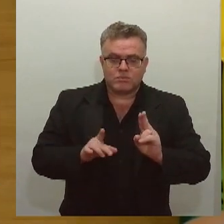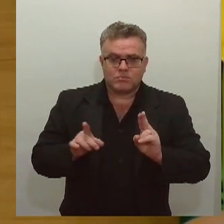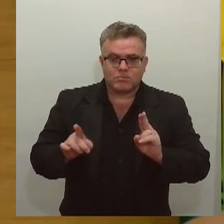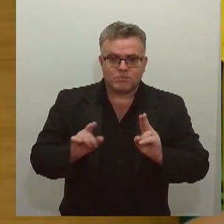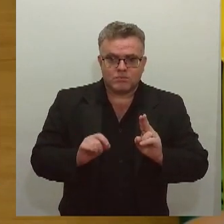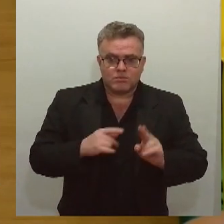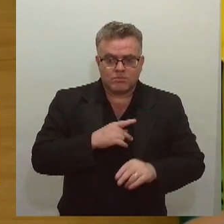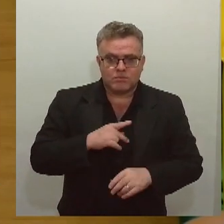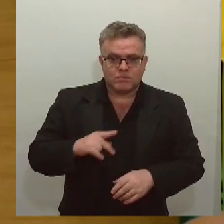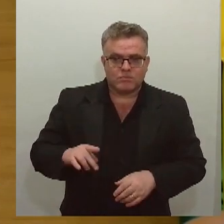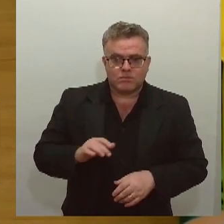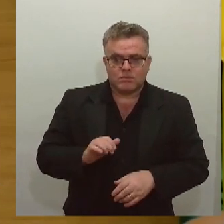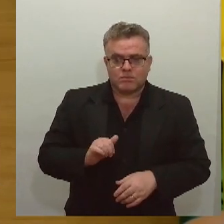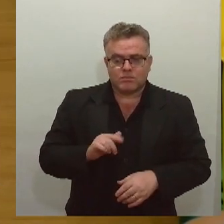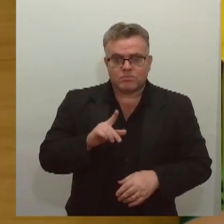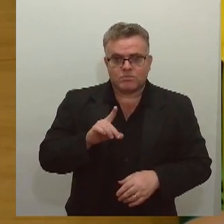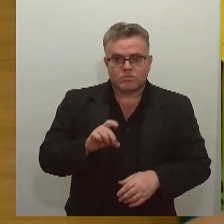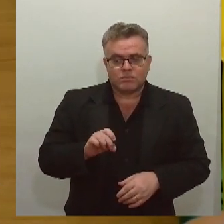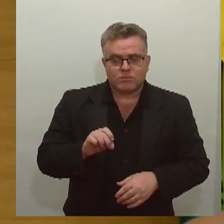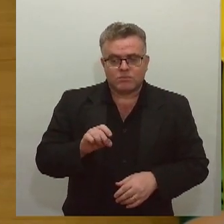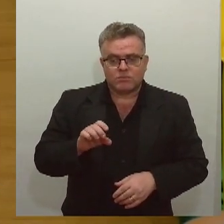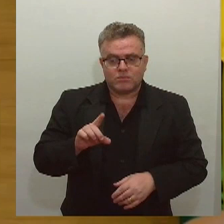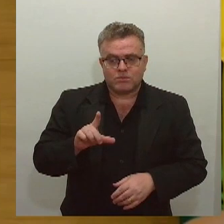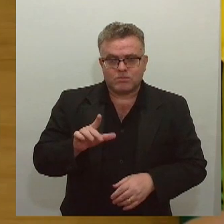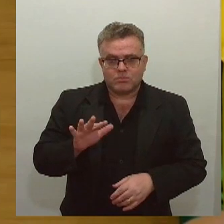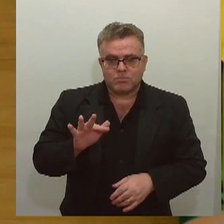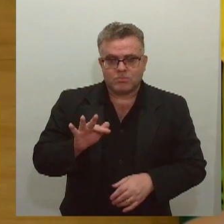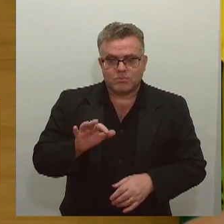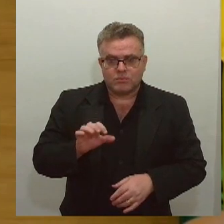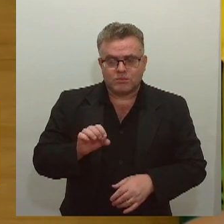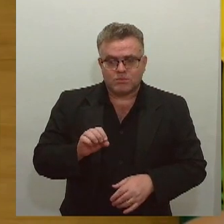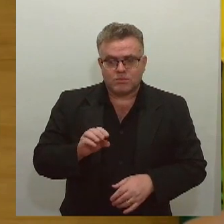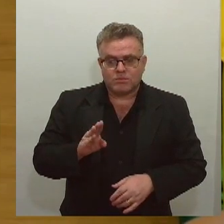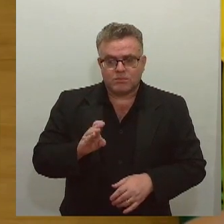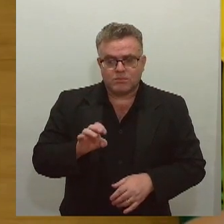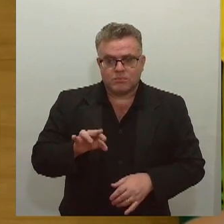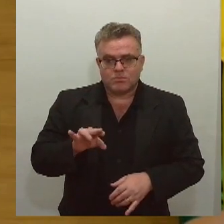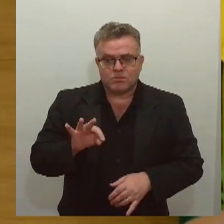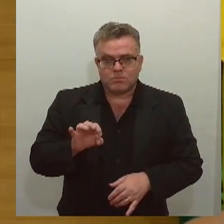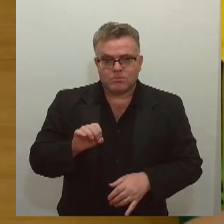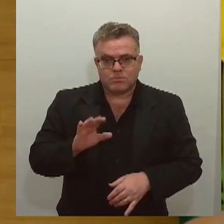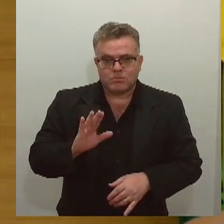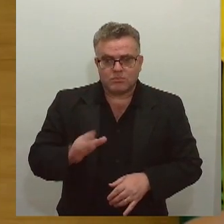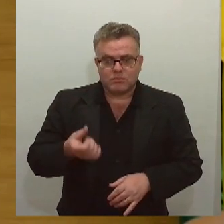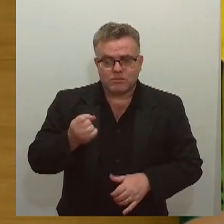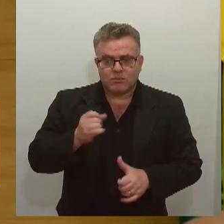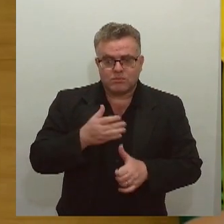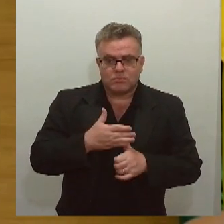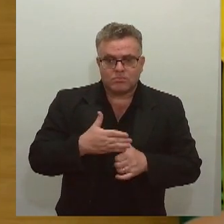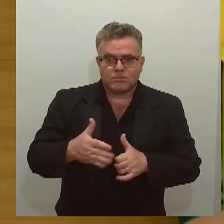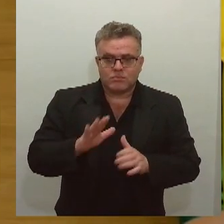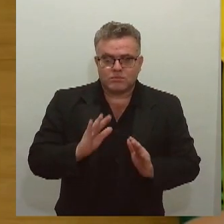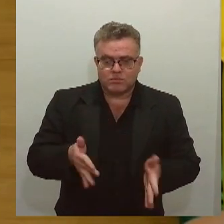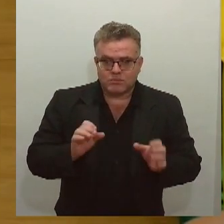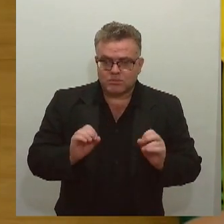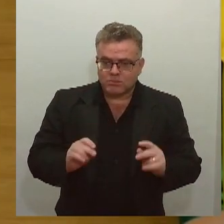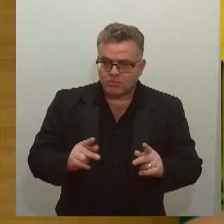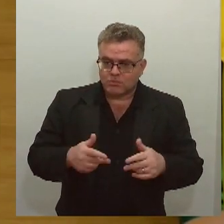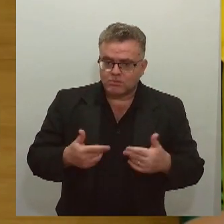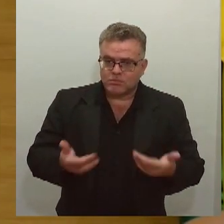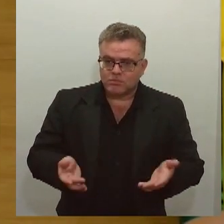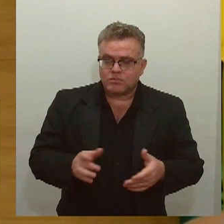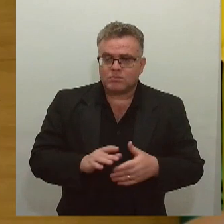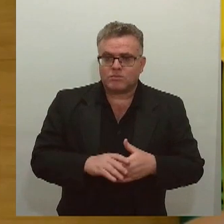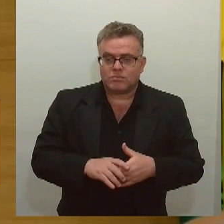Brito, que é um deputado experiente, um deputado que tem oito mandatos de deputado estadual. E saiu, teve que se